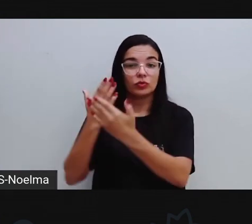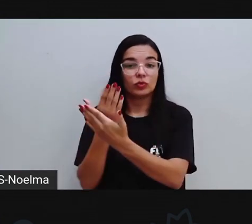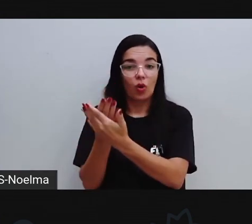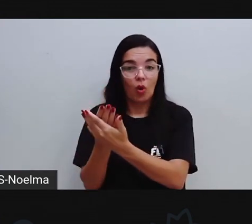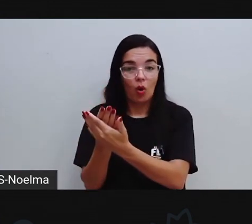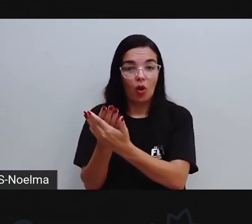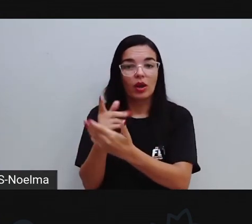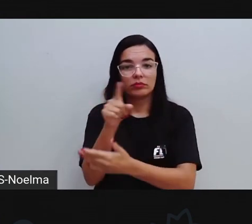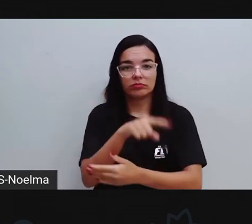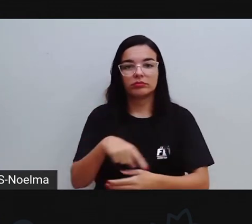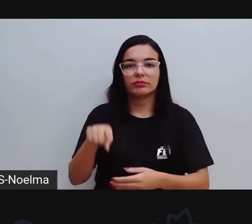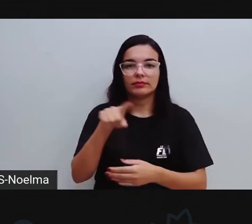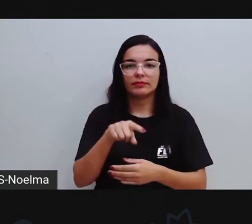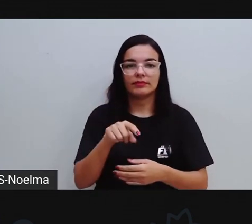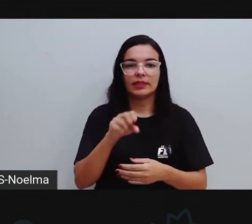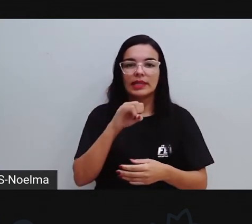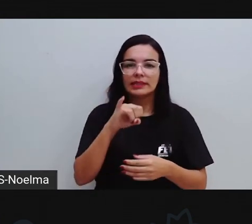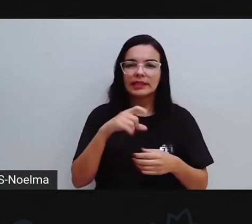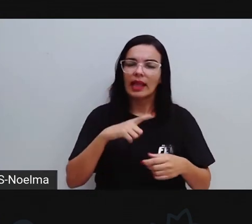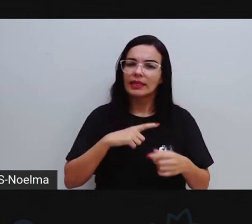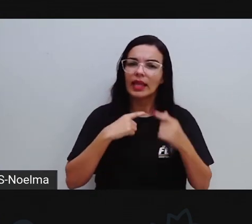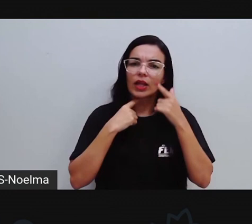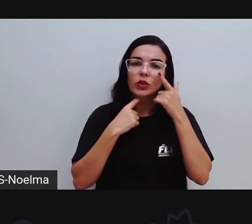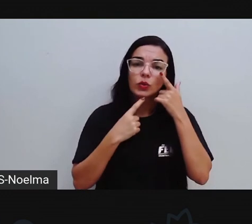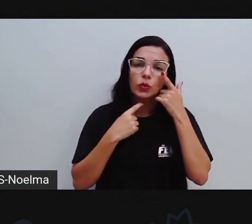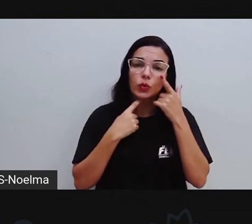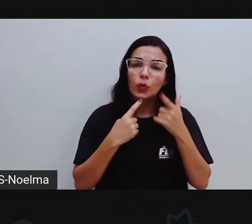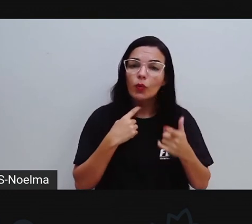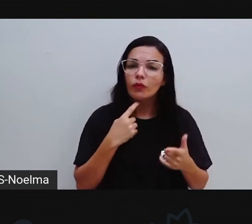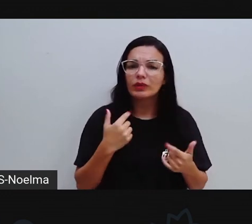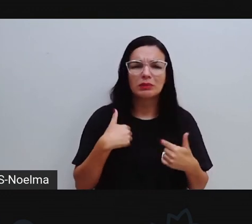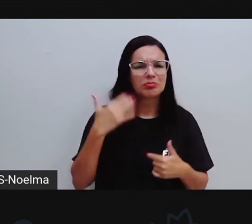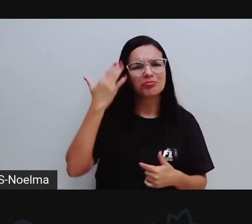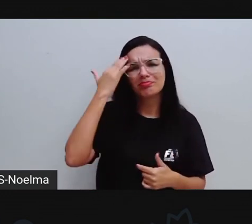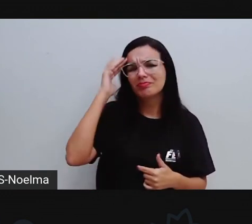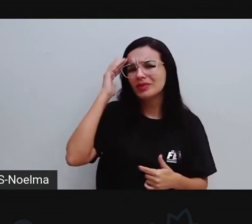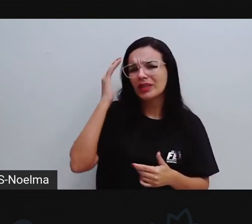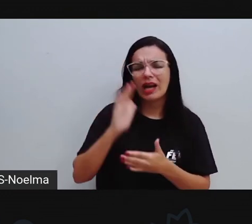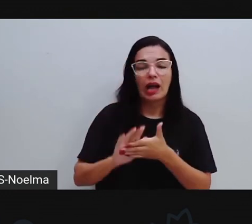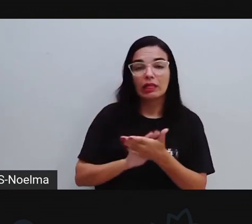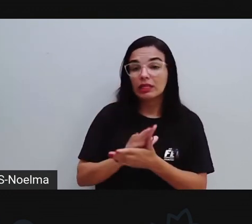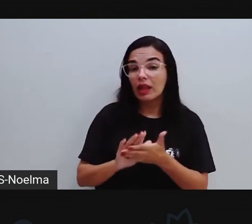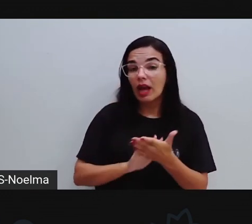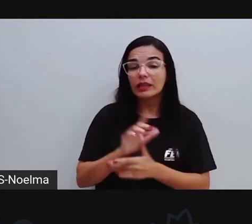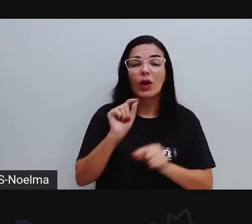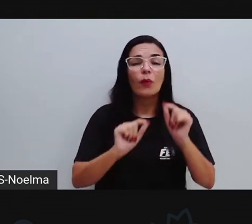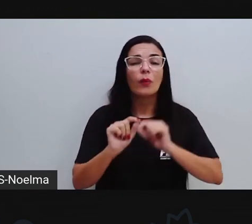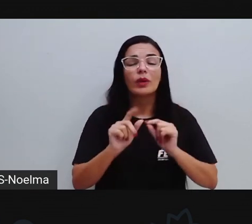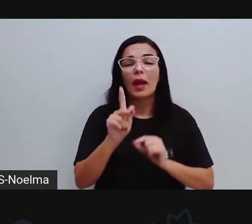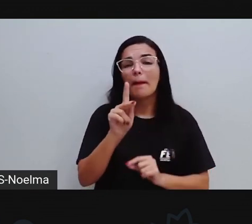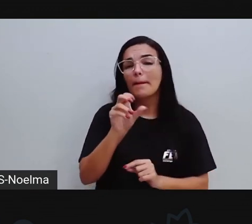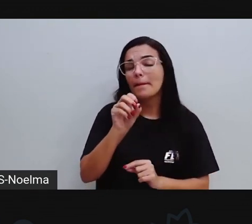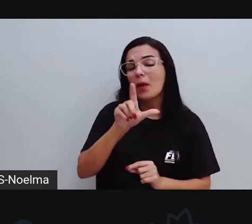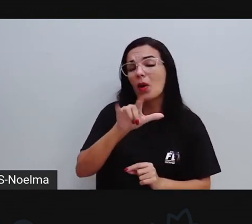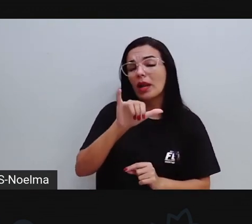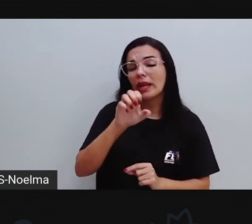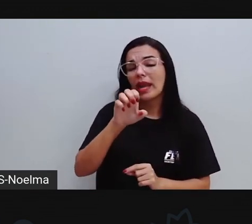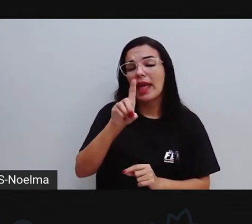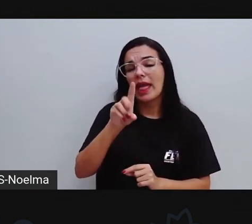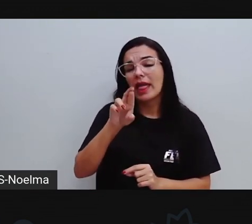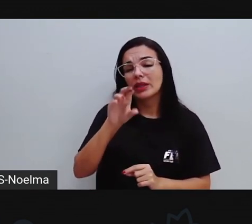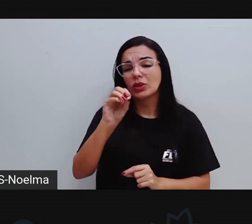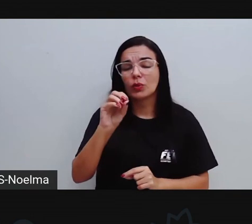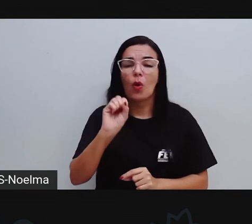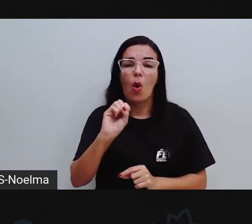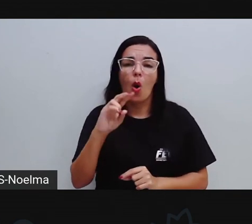escolas de vocês. Sentiu qualquer dúvida, pró, não entendi direito o que são folietros de corpos redondos, ou